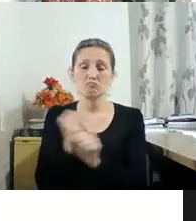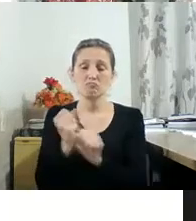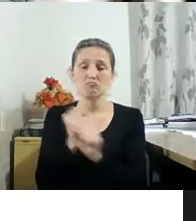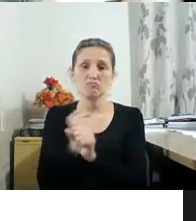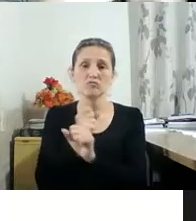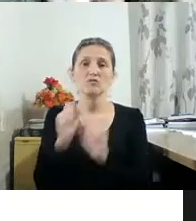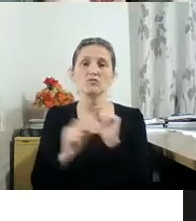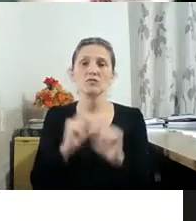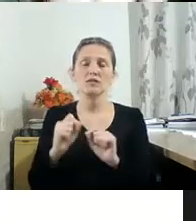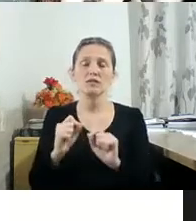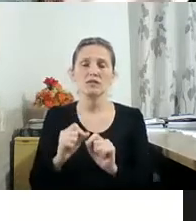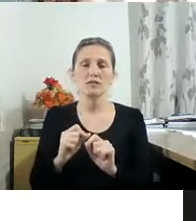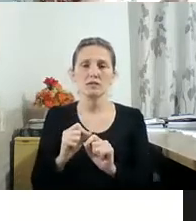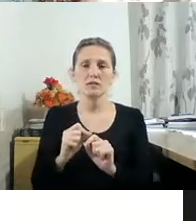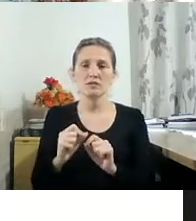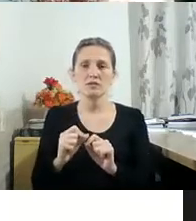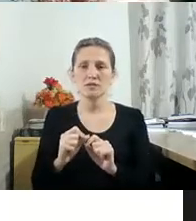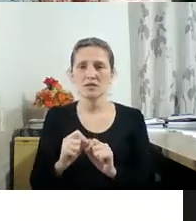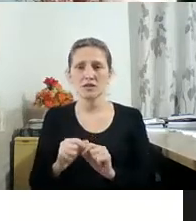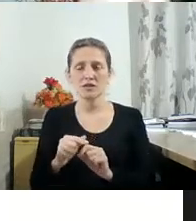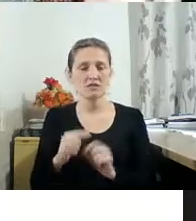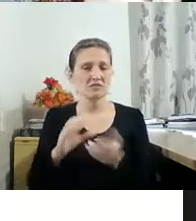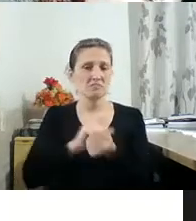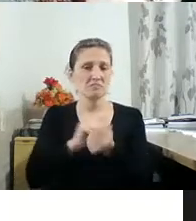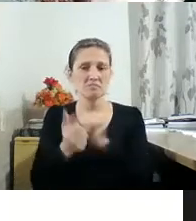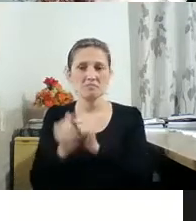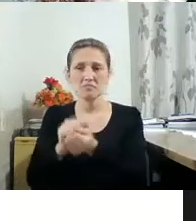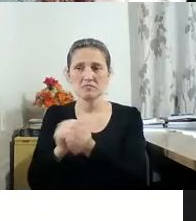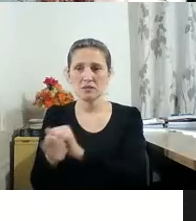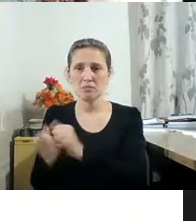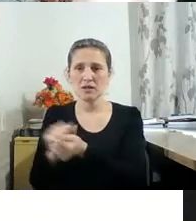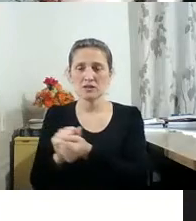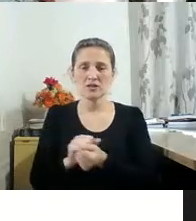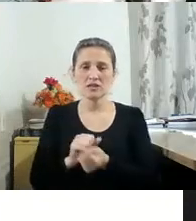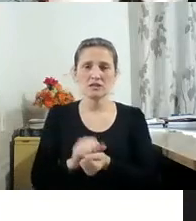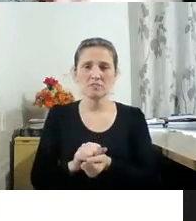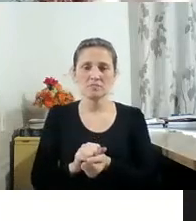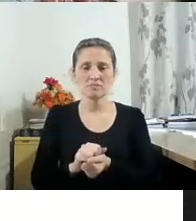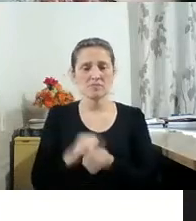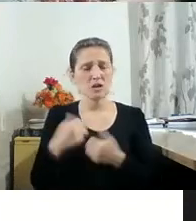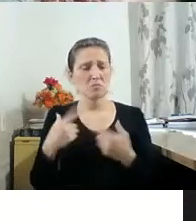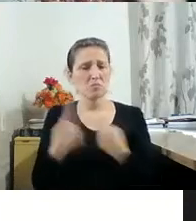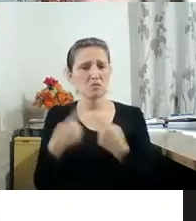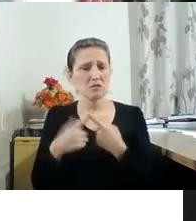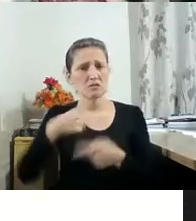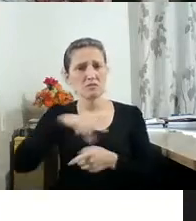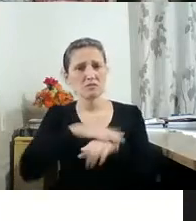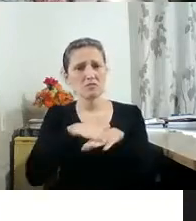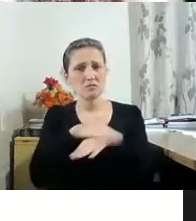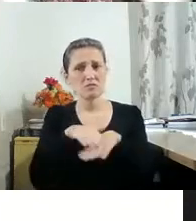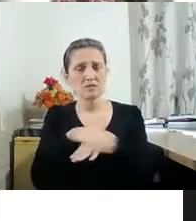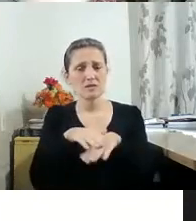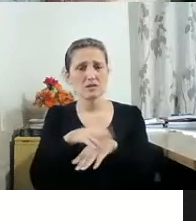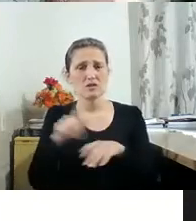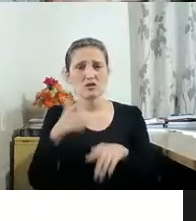modelando esse objeto livro físico também. Porque falamos de tipo de papel,